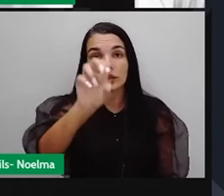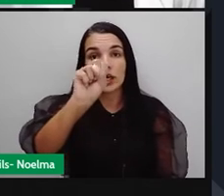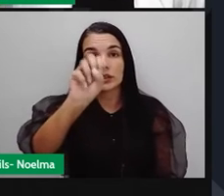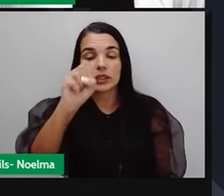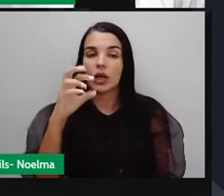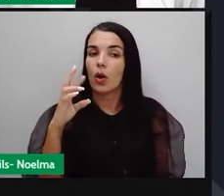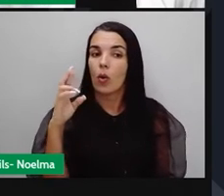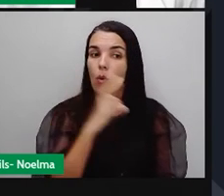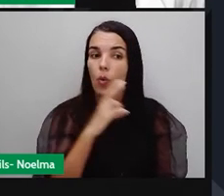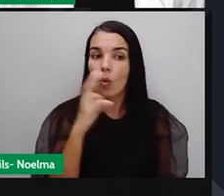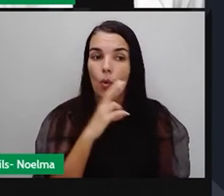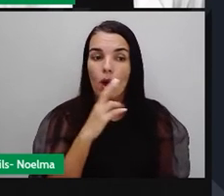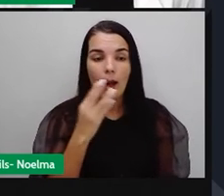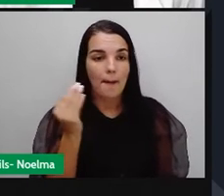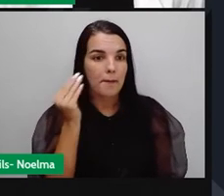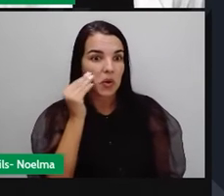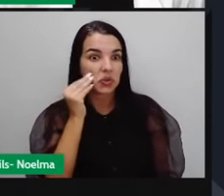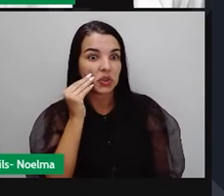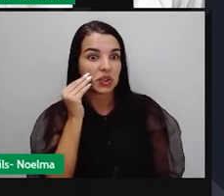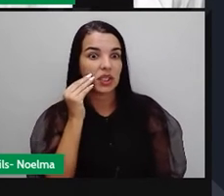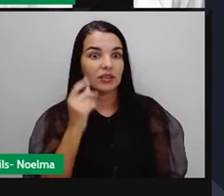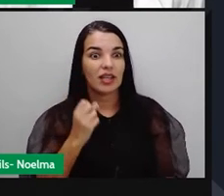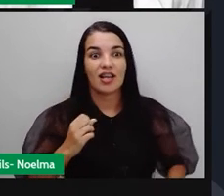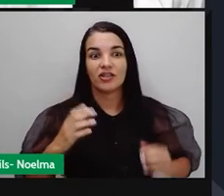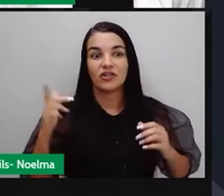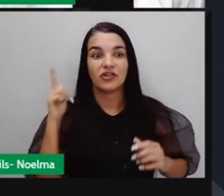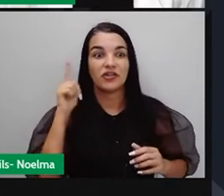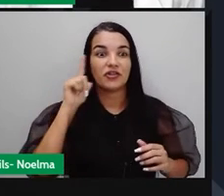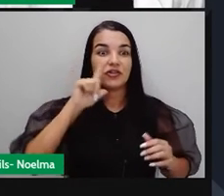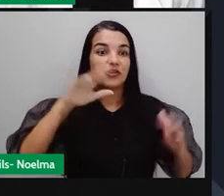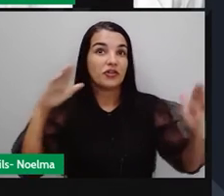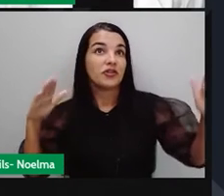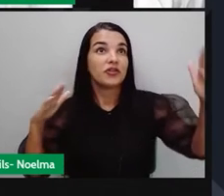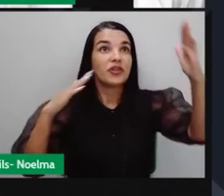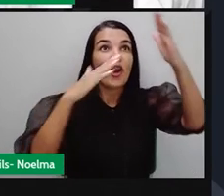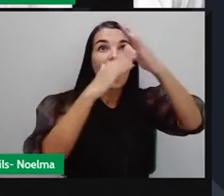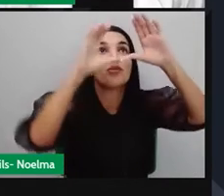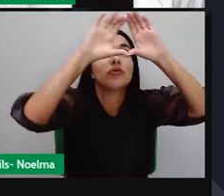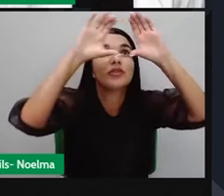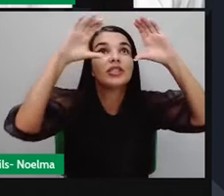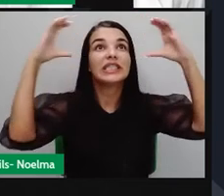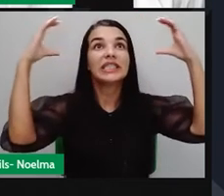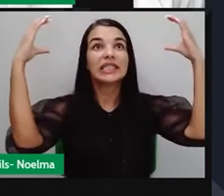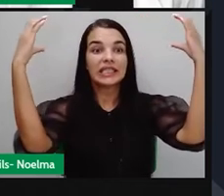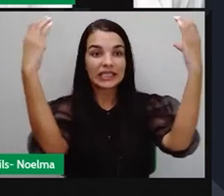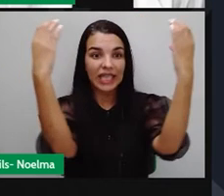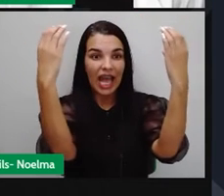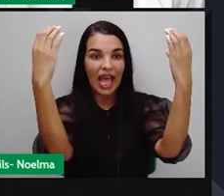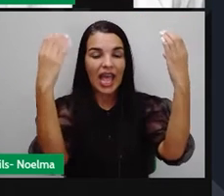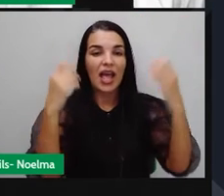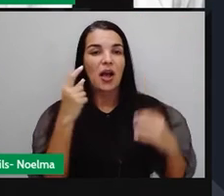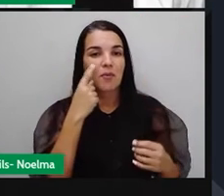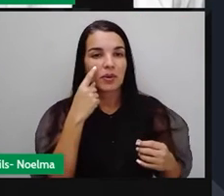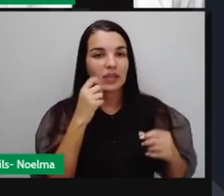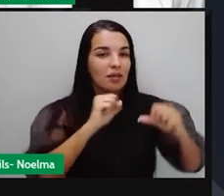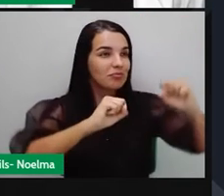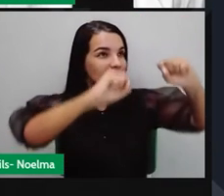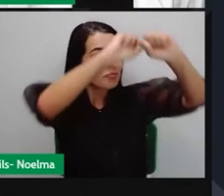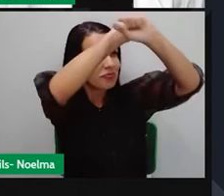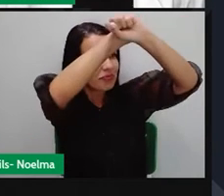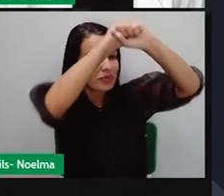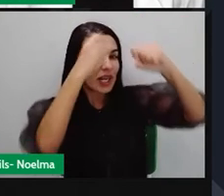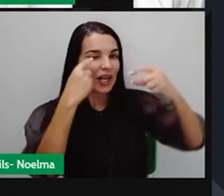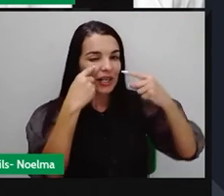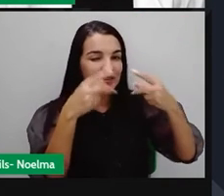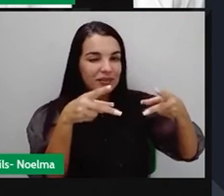o comunismo chegando até o céu, eu gosto muito dessa, principalmente dessa figura azul, eu gosto